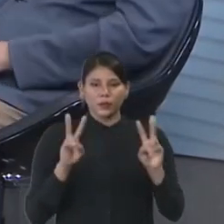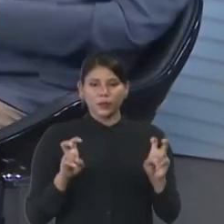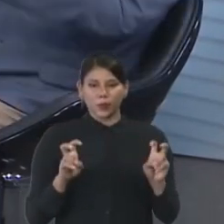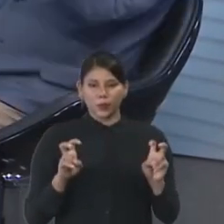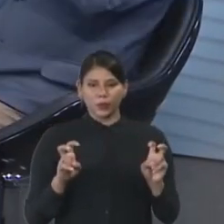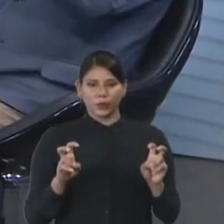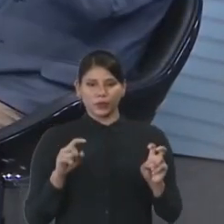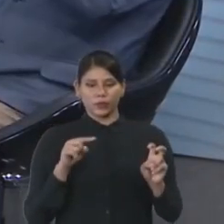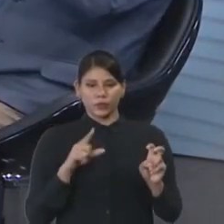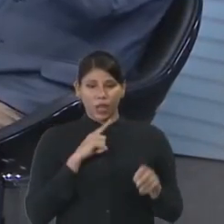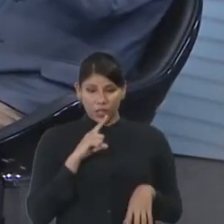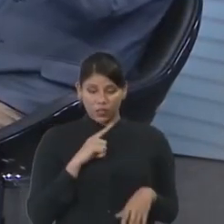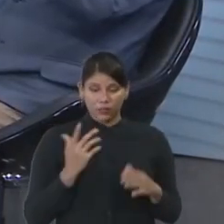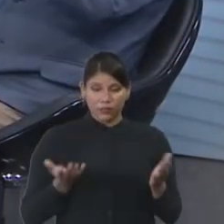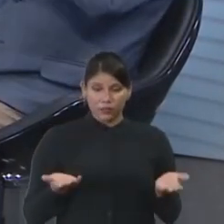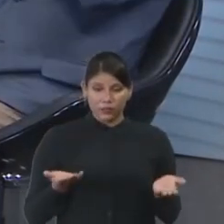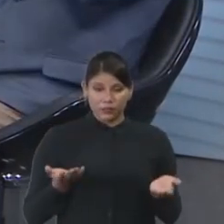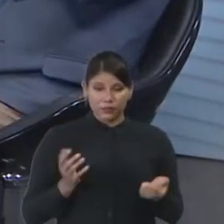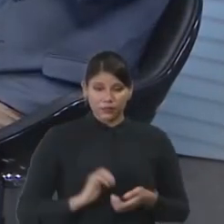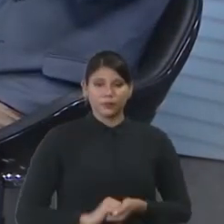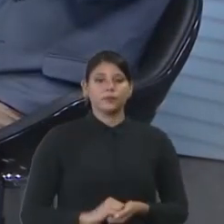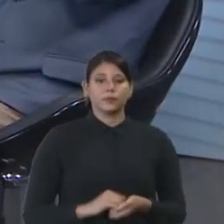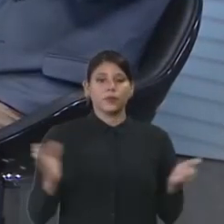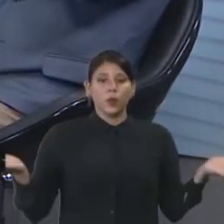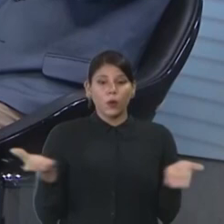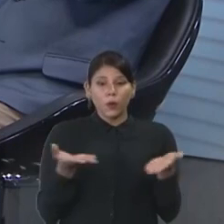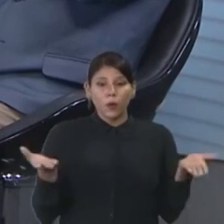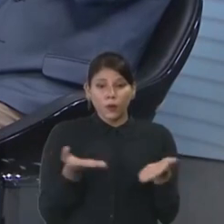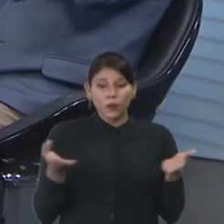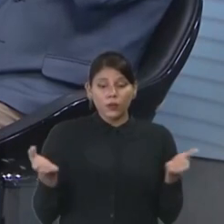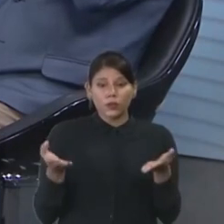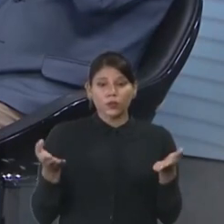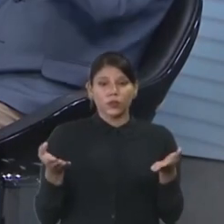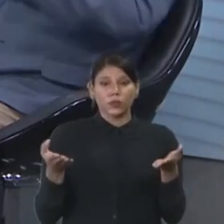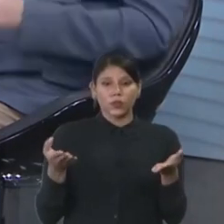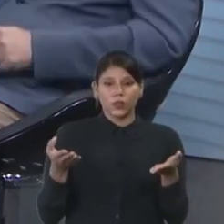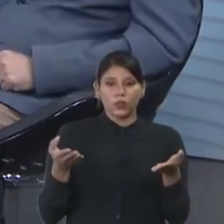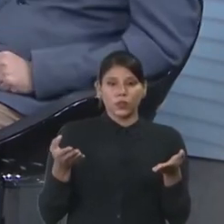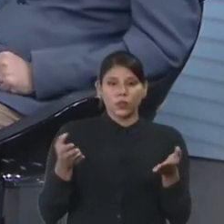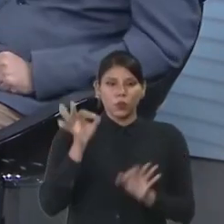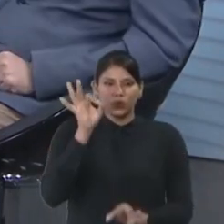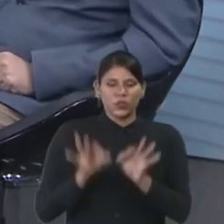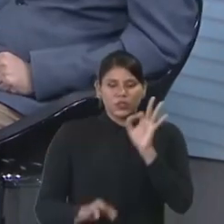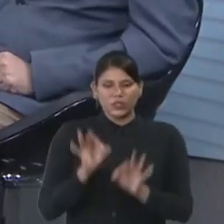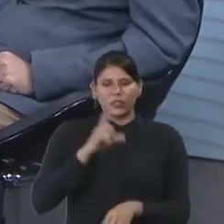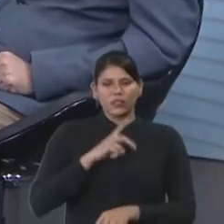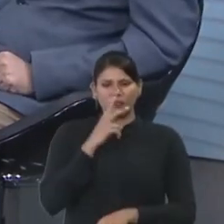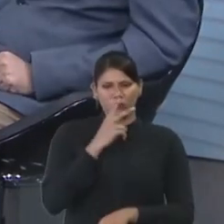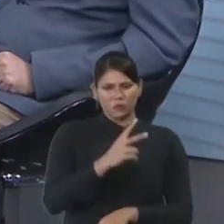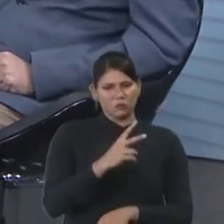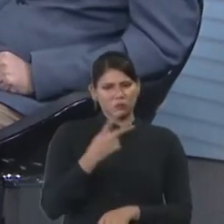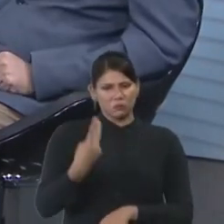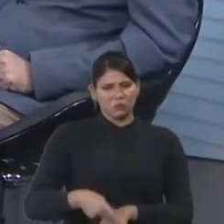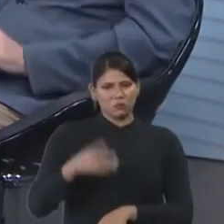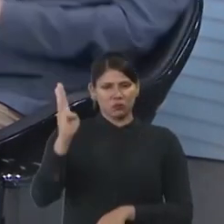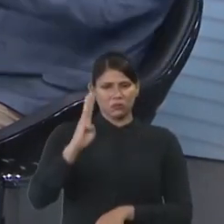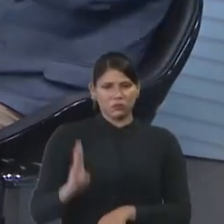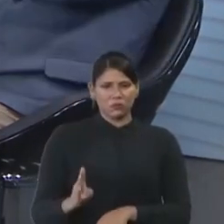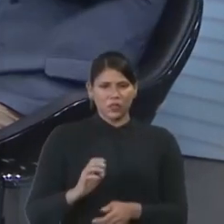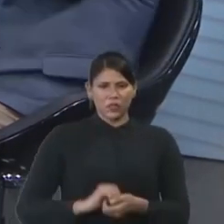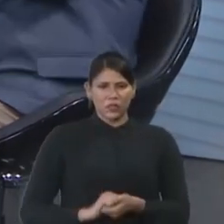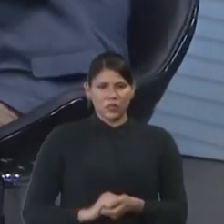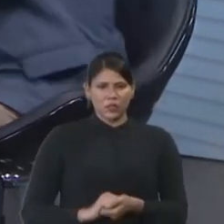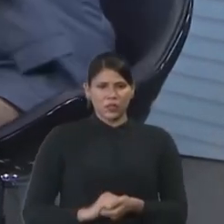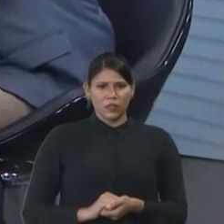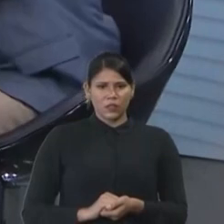hoje, o Poder Judiciário do Brasil tem muita força, muita força. Renato, cura. tive,